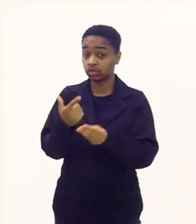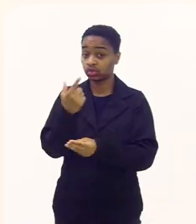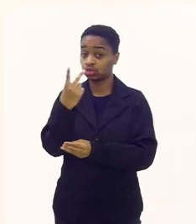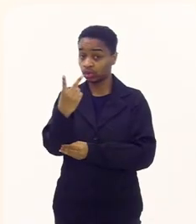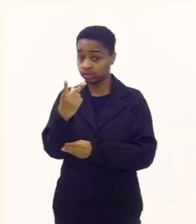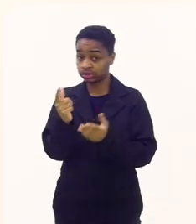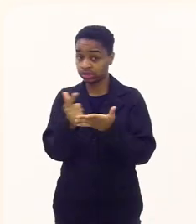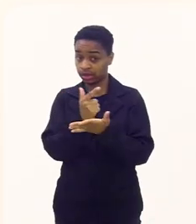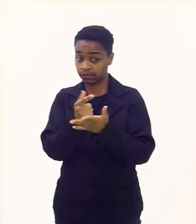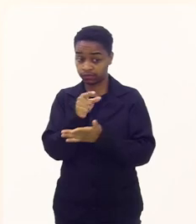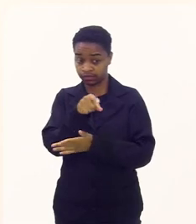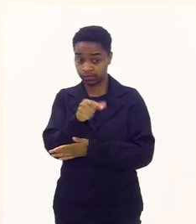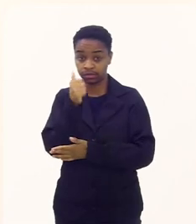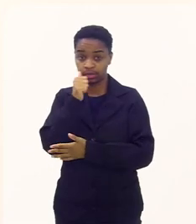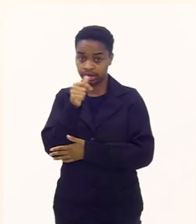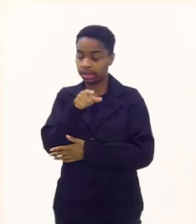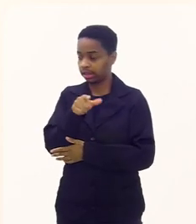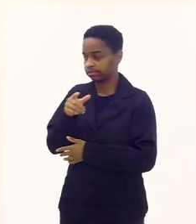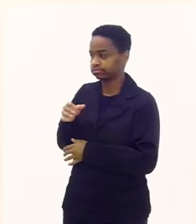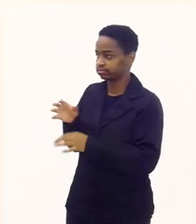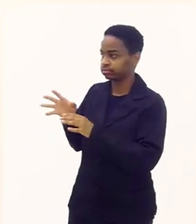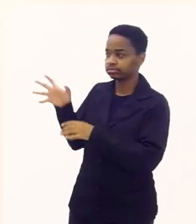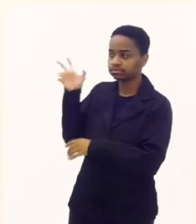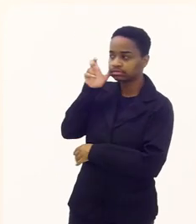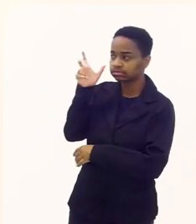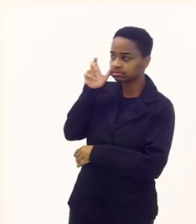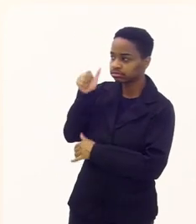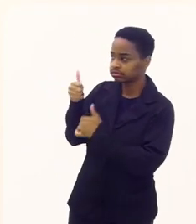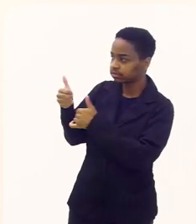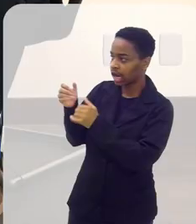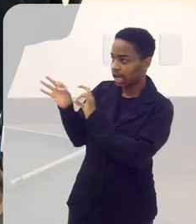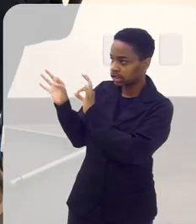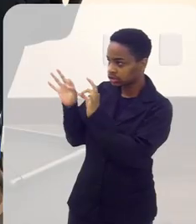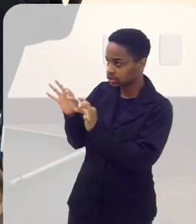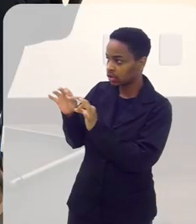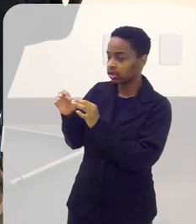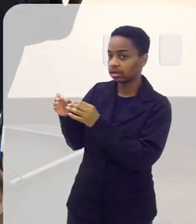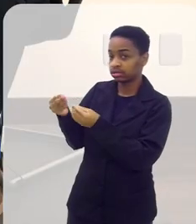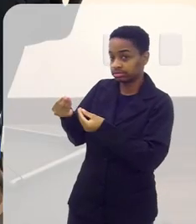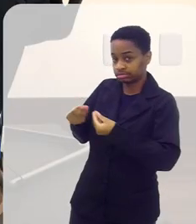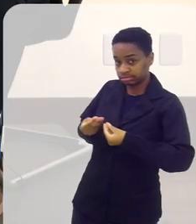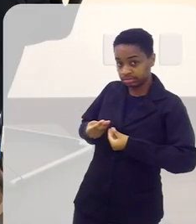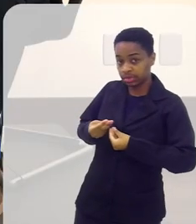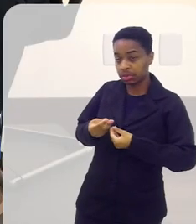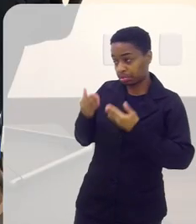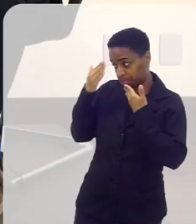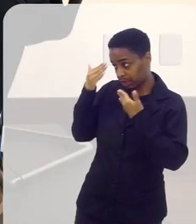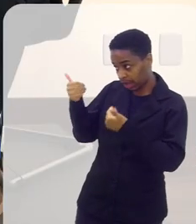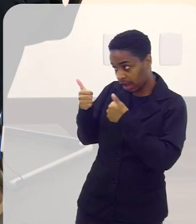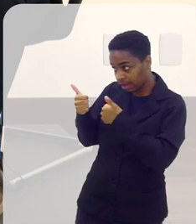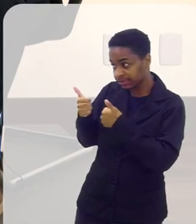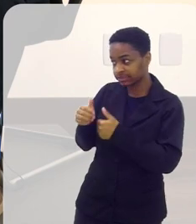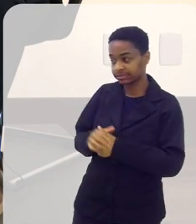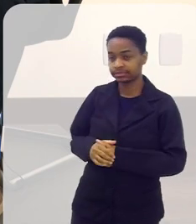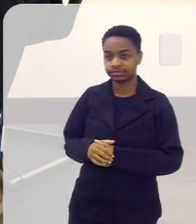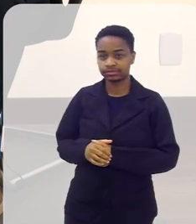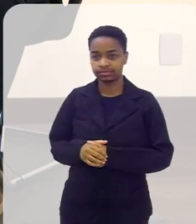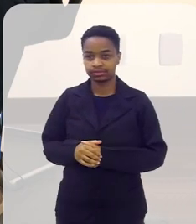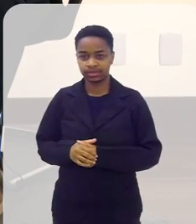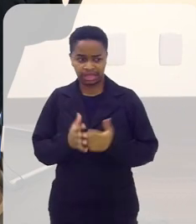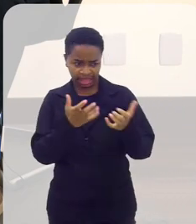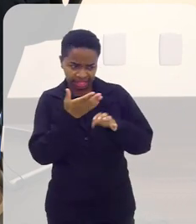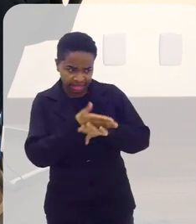deu dois livros para ela ela ouviu a história deu dois livros para ela ela muito